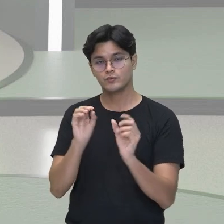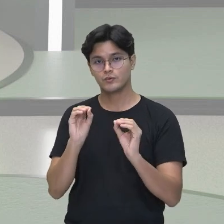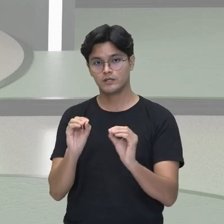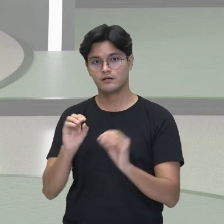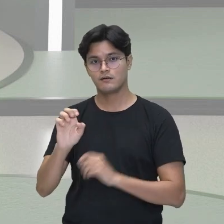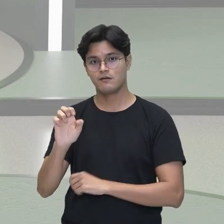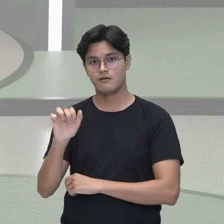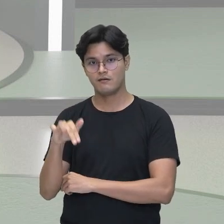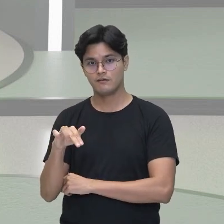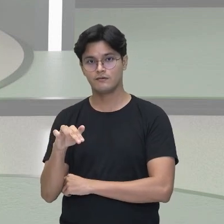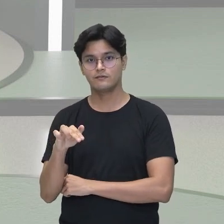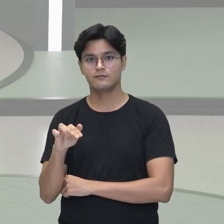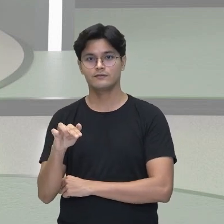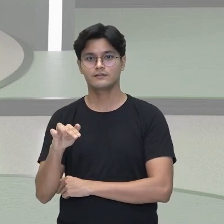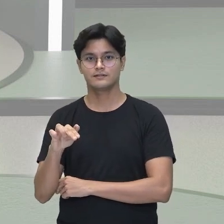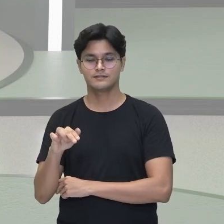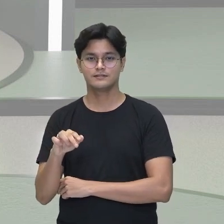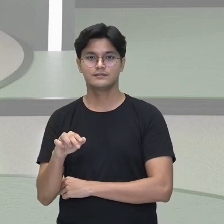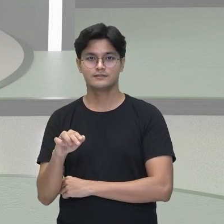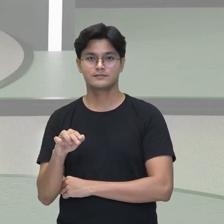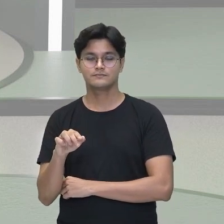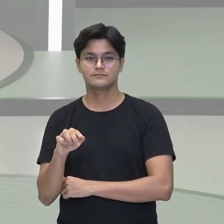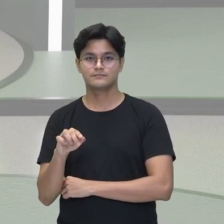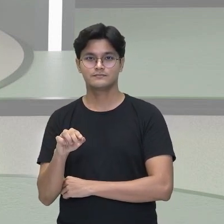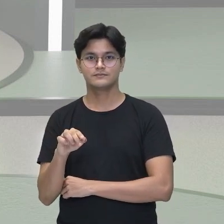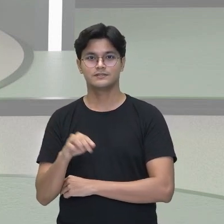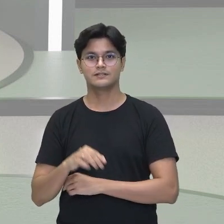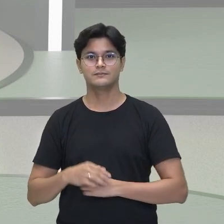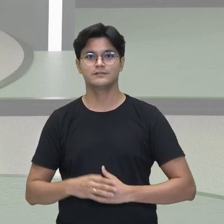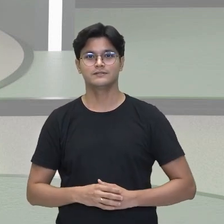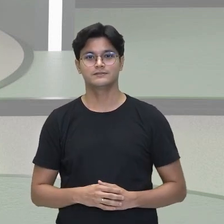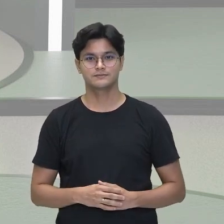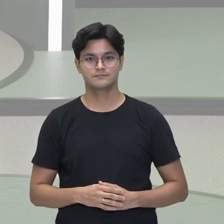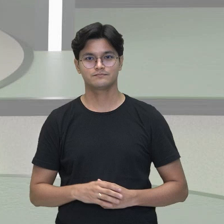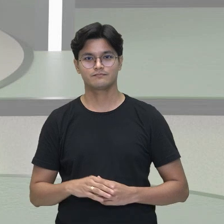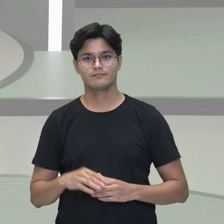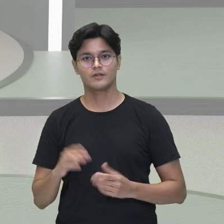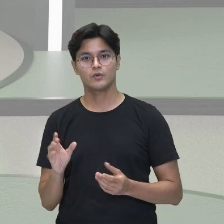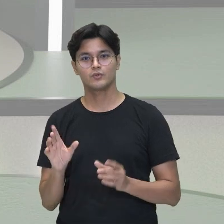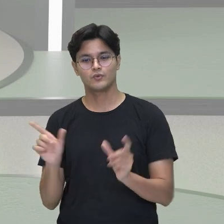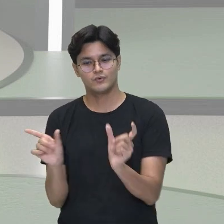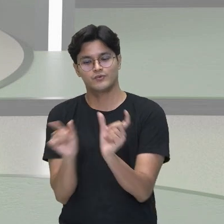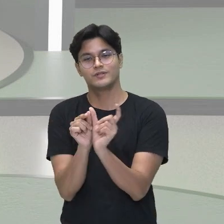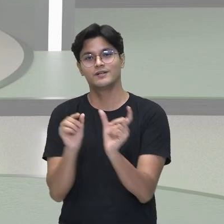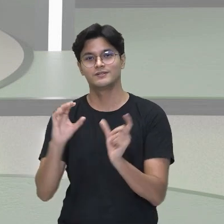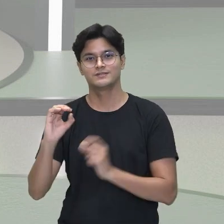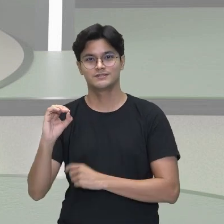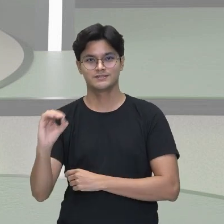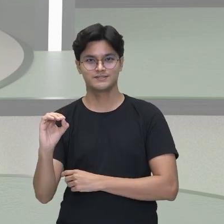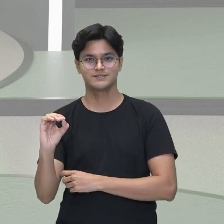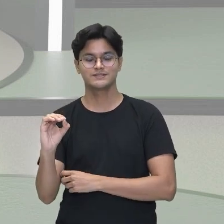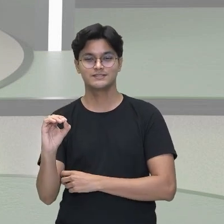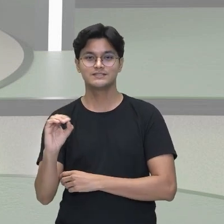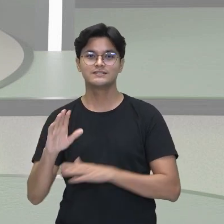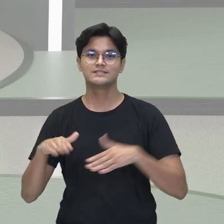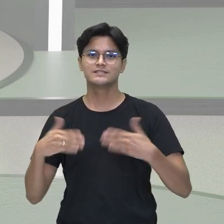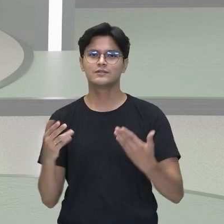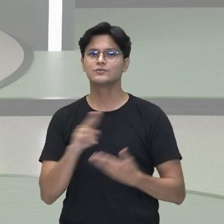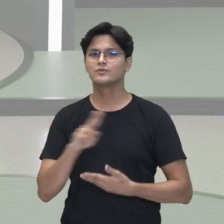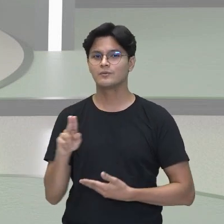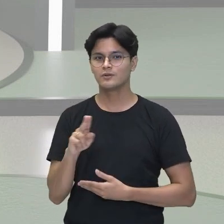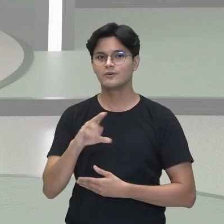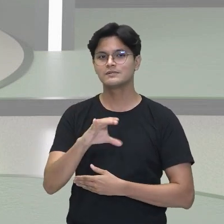um hidrocarboneto, aí eu coloco o O. vai ficar cis, um e dois de